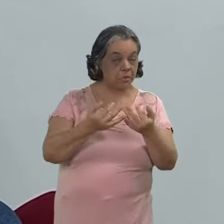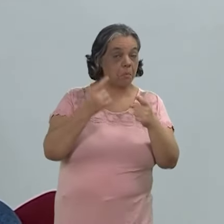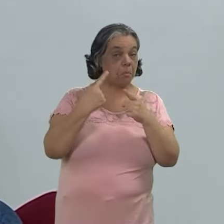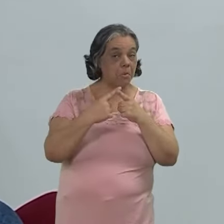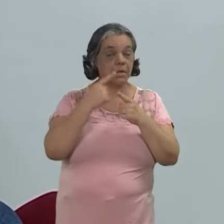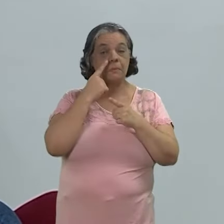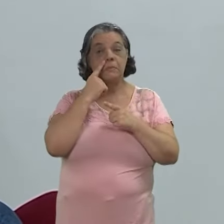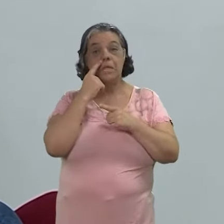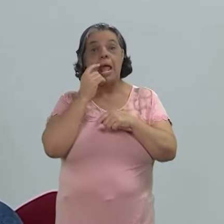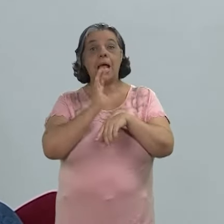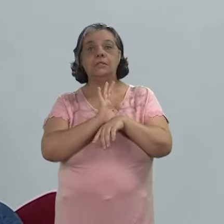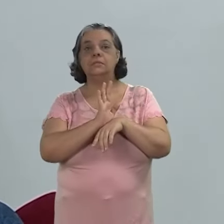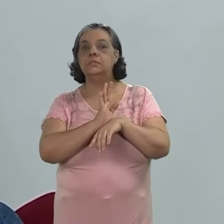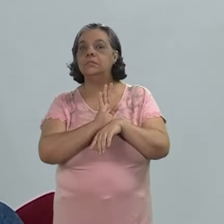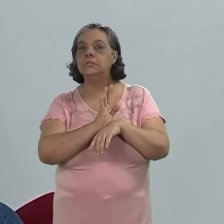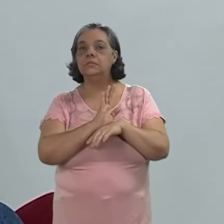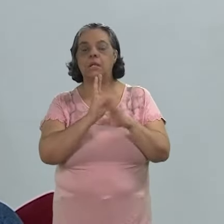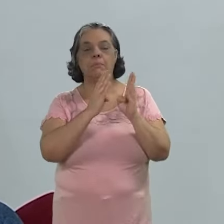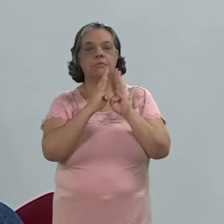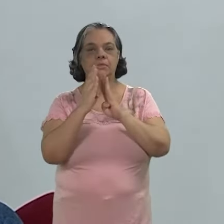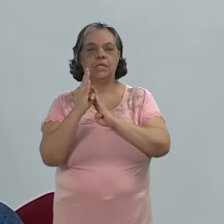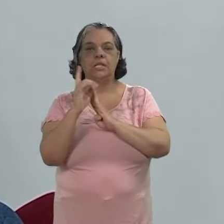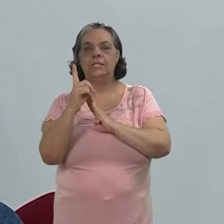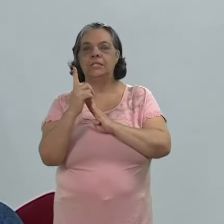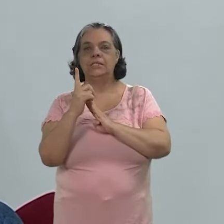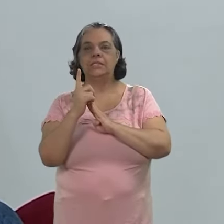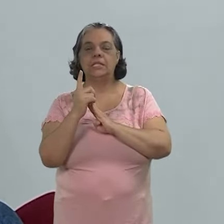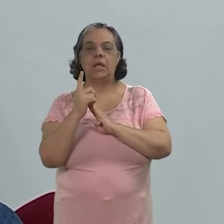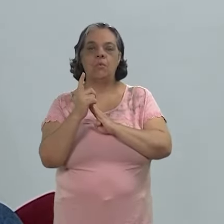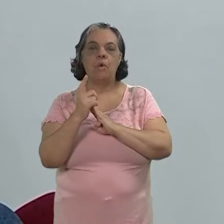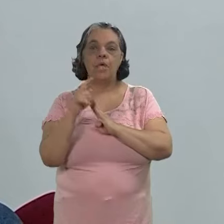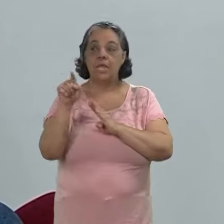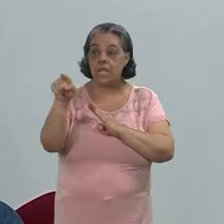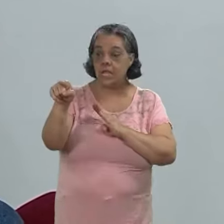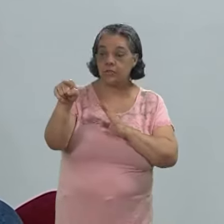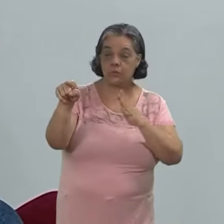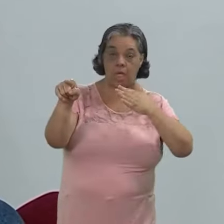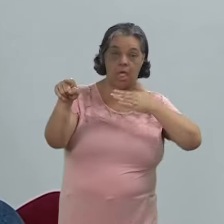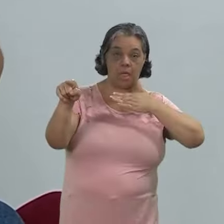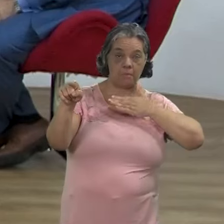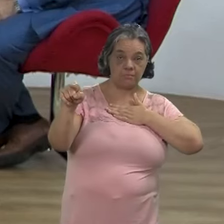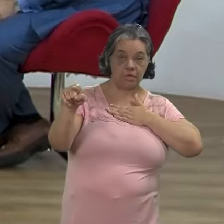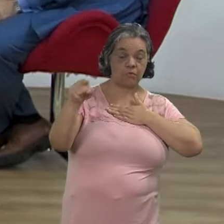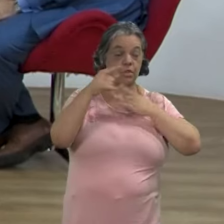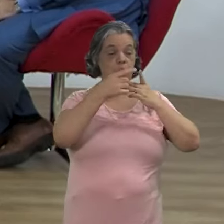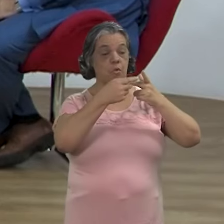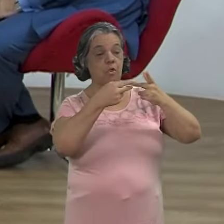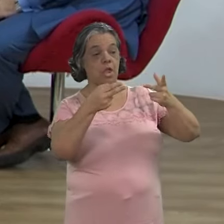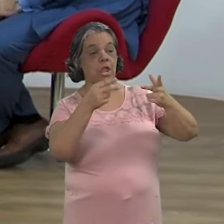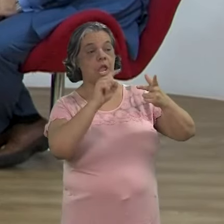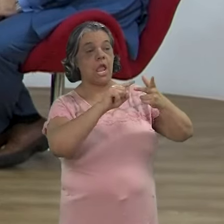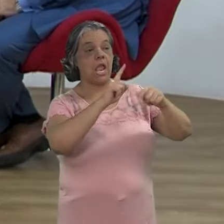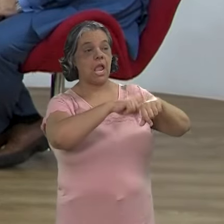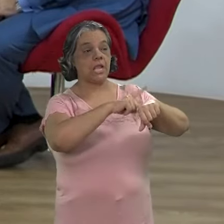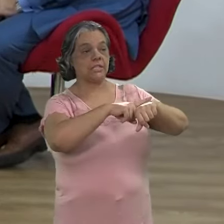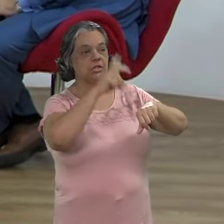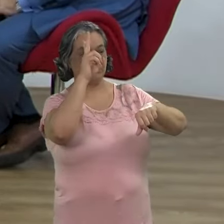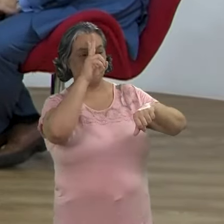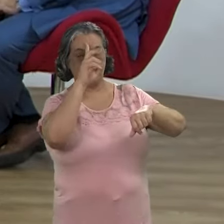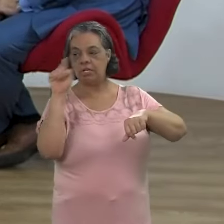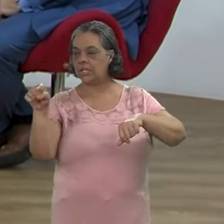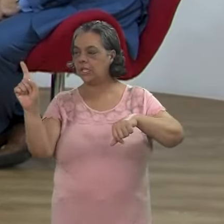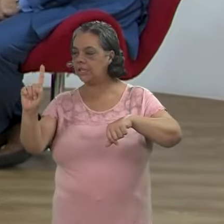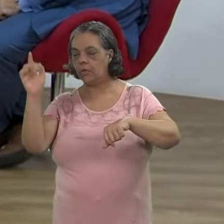e aí eu vou explicar porquê a Cinemateca ela não se propõe a chancelar a dizer isso aqui tem validade histórica e essa